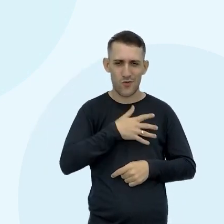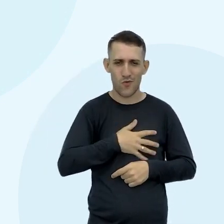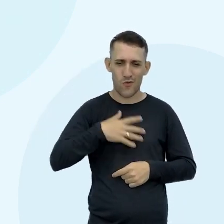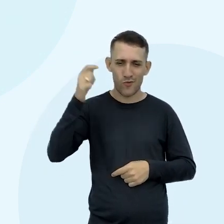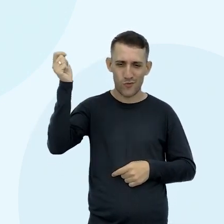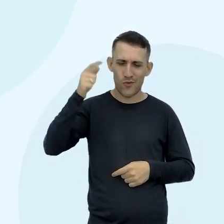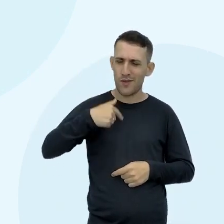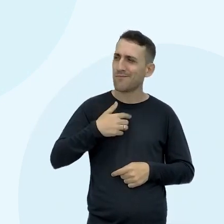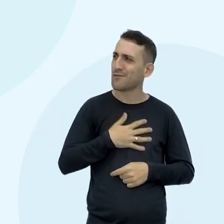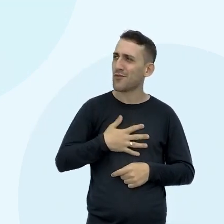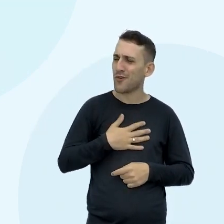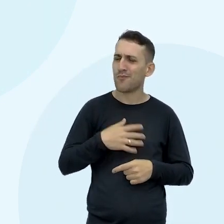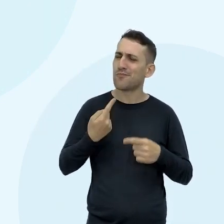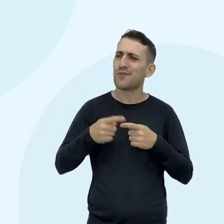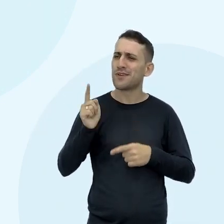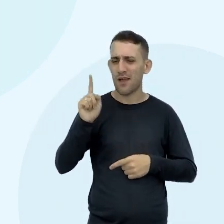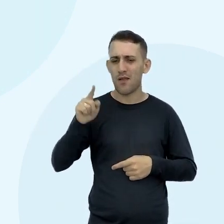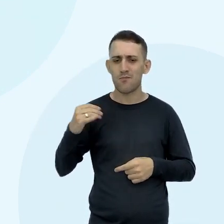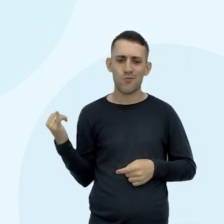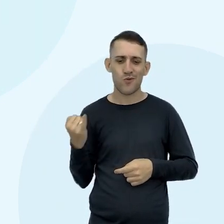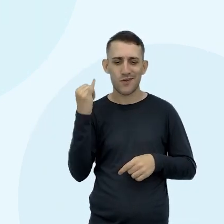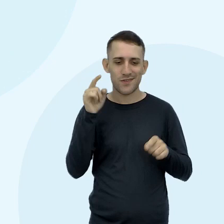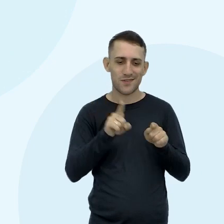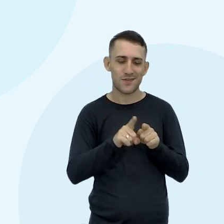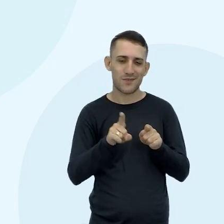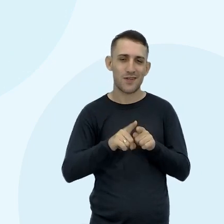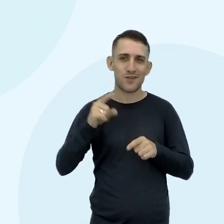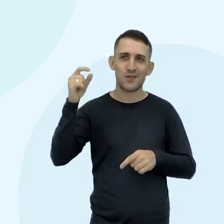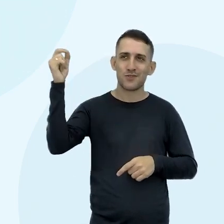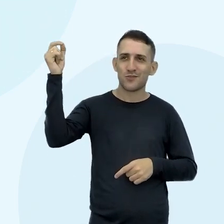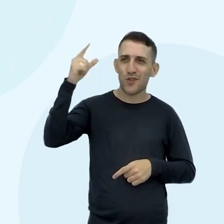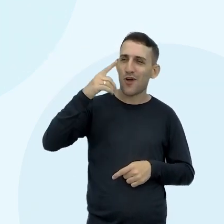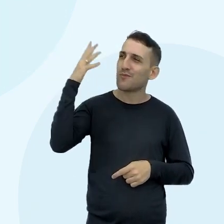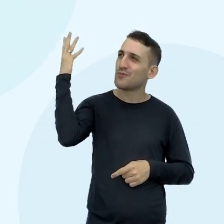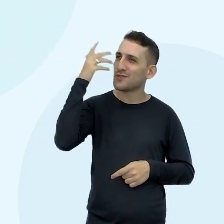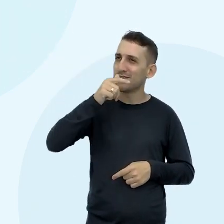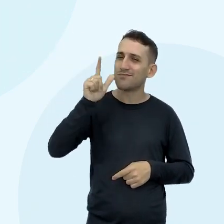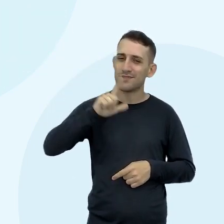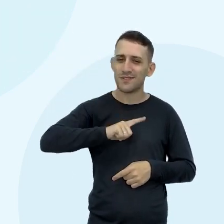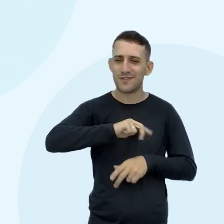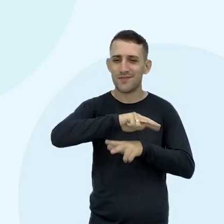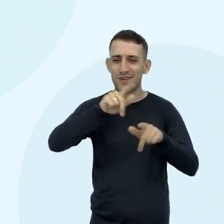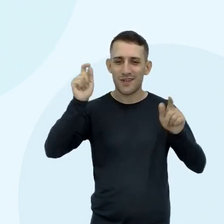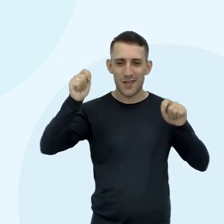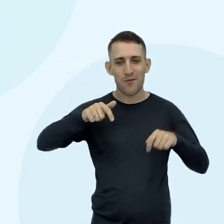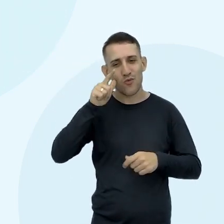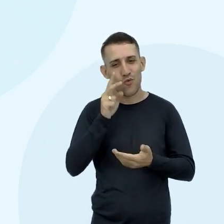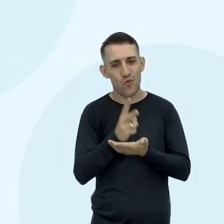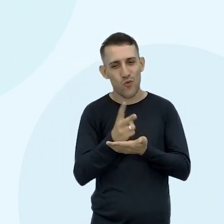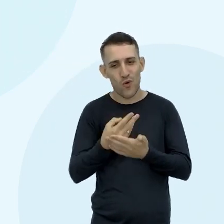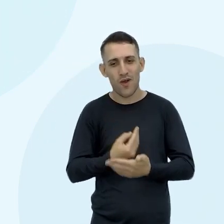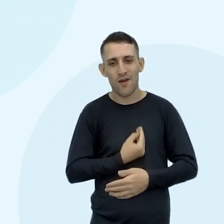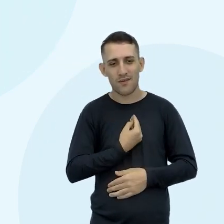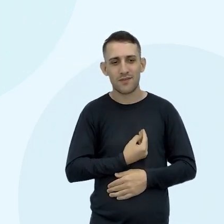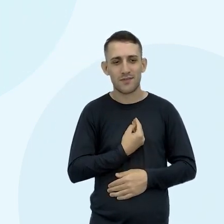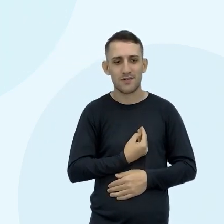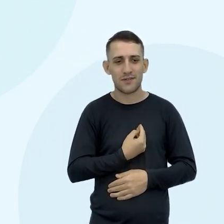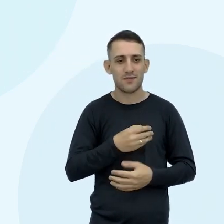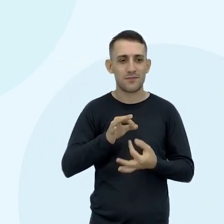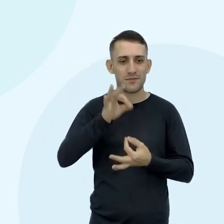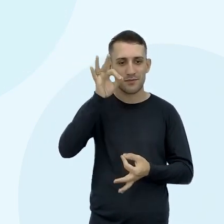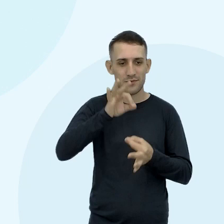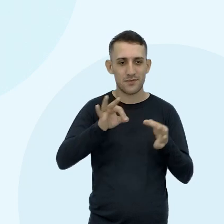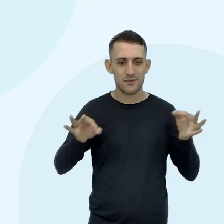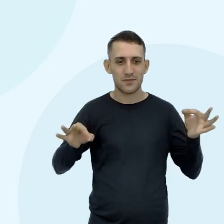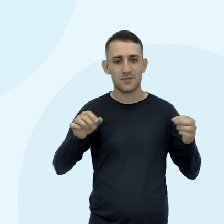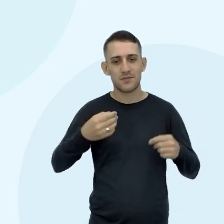gosto Por que não? É importante Solzinho bonito Tem reação nuclear Que mantém a vida O que tem a com a vida? Medidas